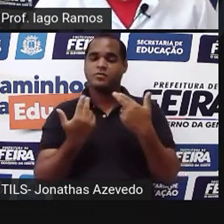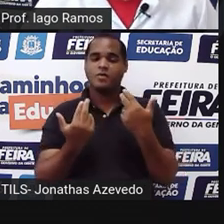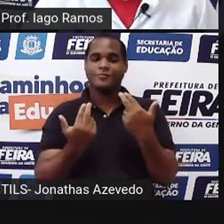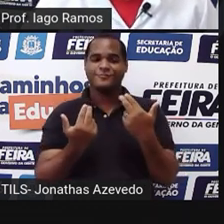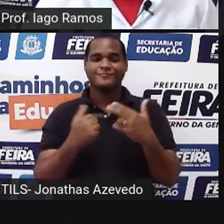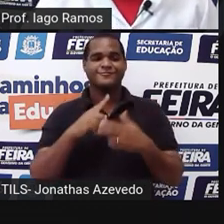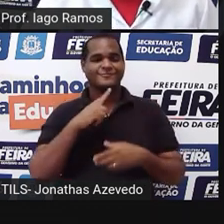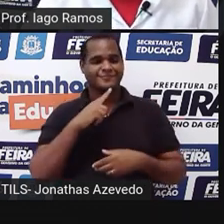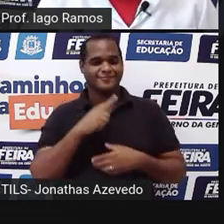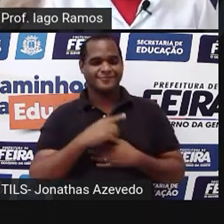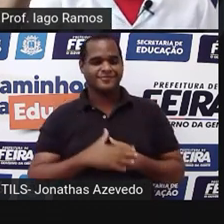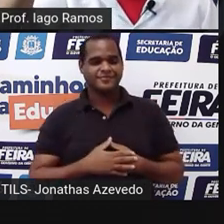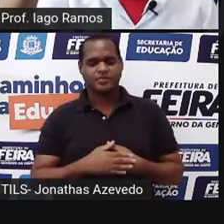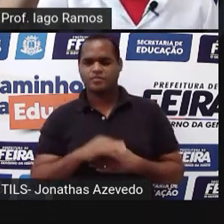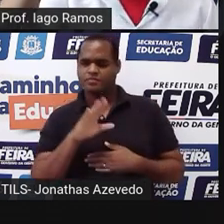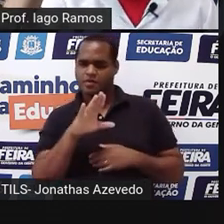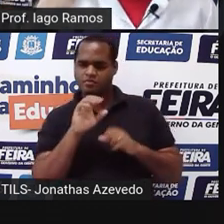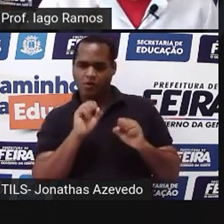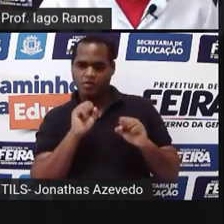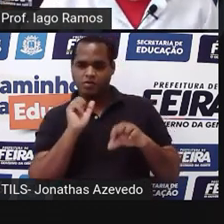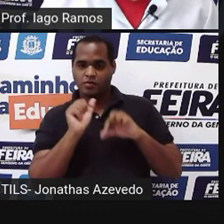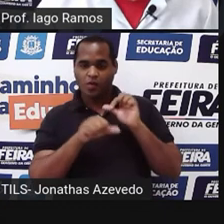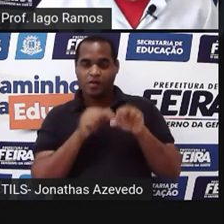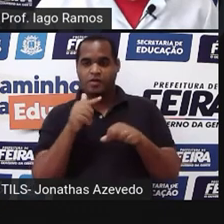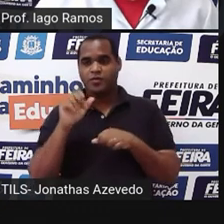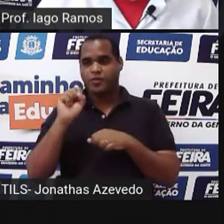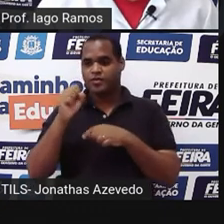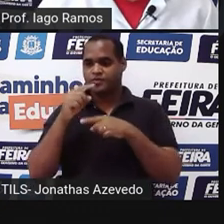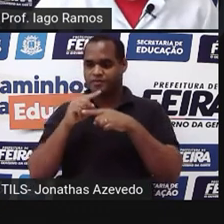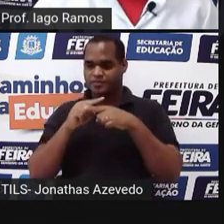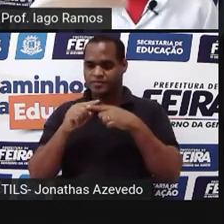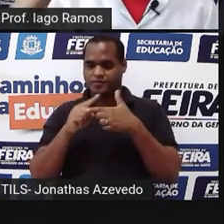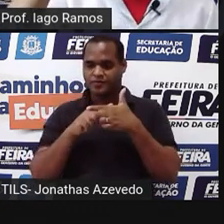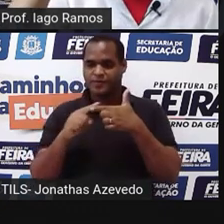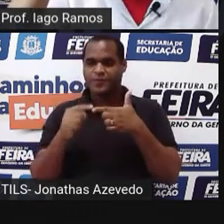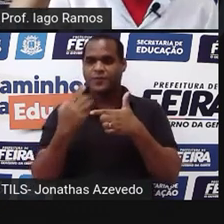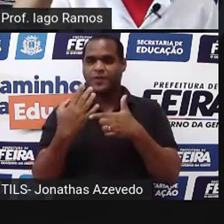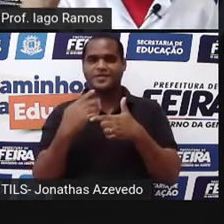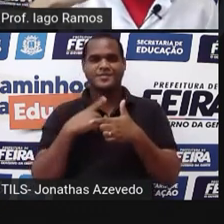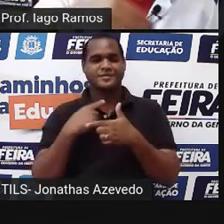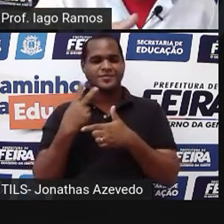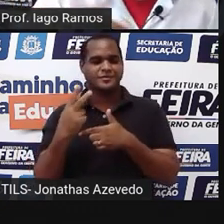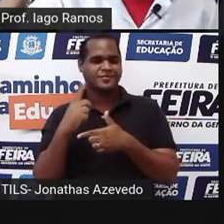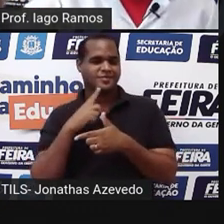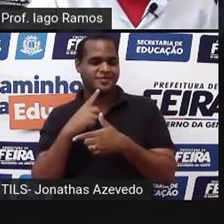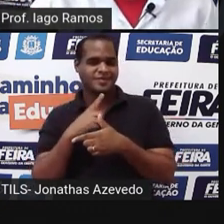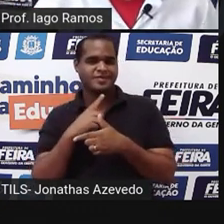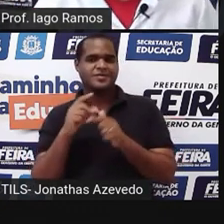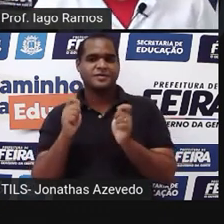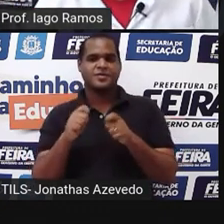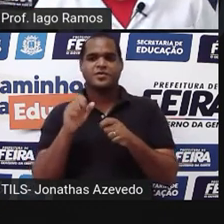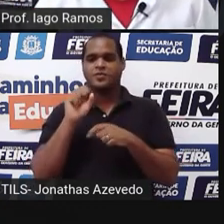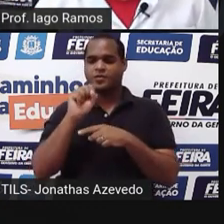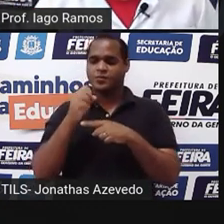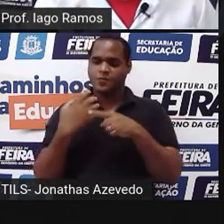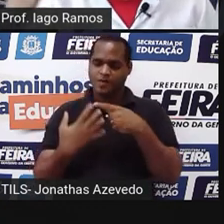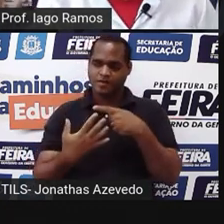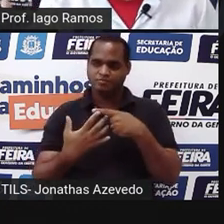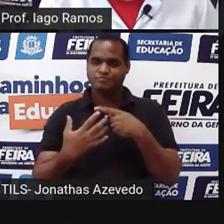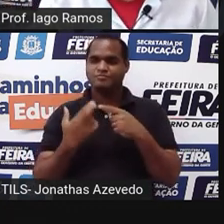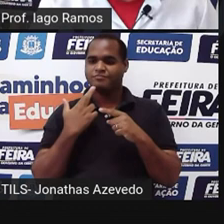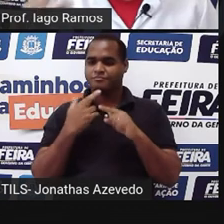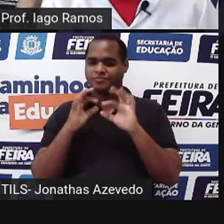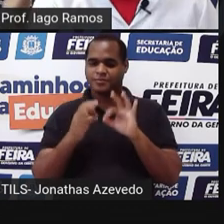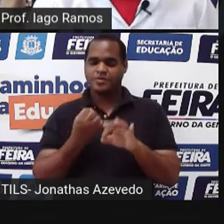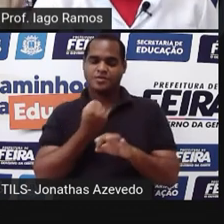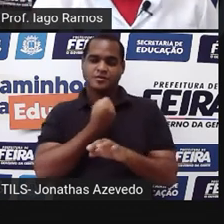mesmo né? Mas fazendo 8 dividido por 4 vai dar 2 2 em 8 para 4 2 em 8 para 4 então tá dando o